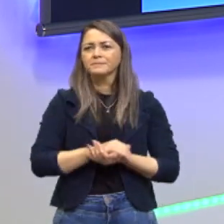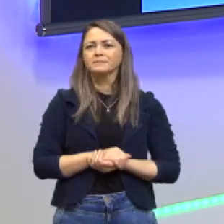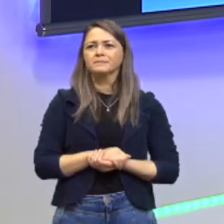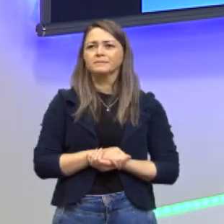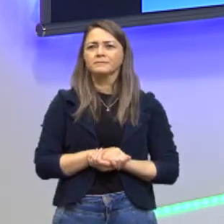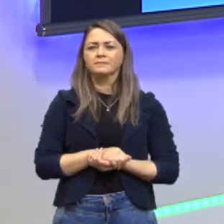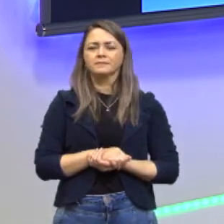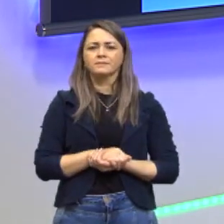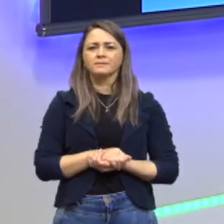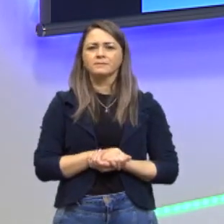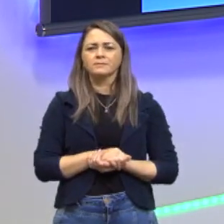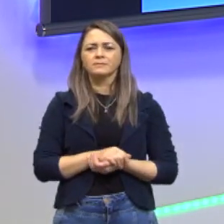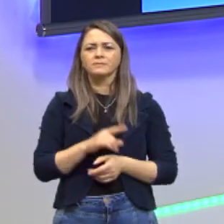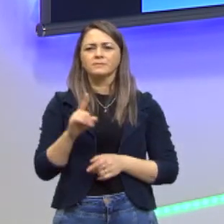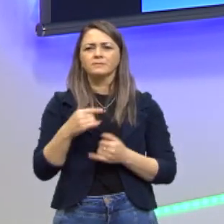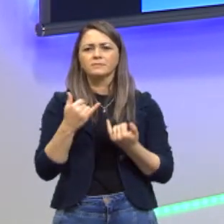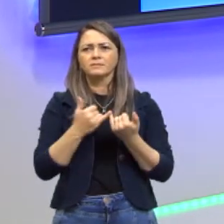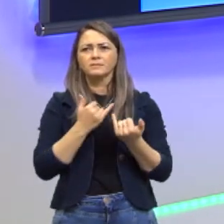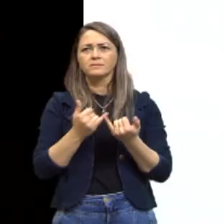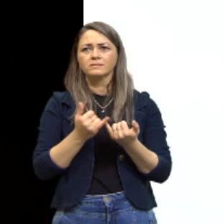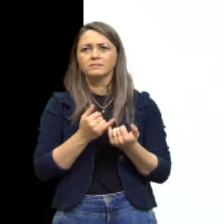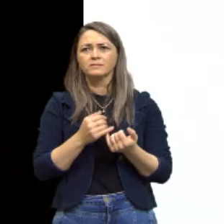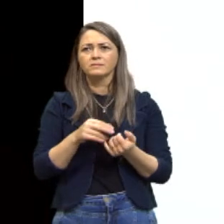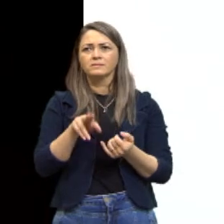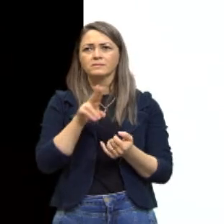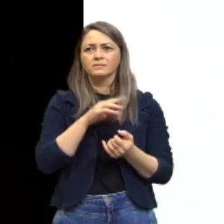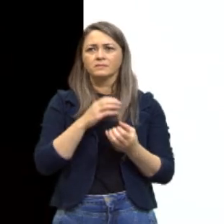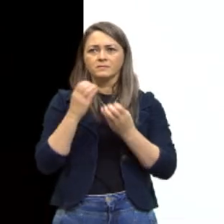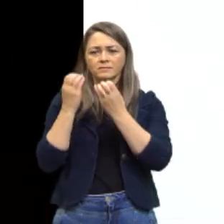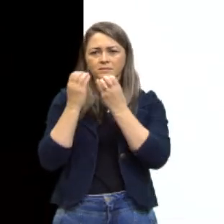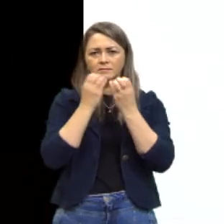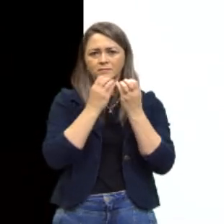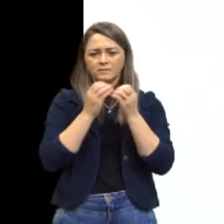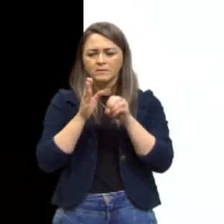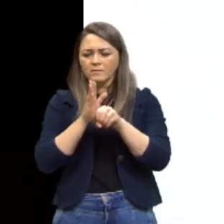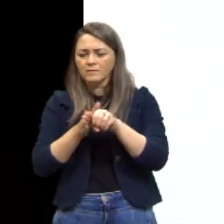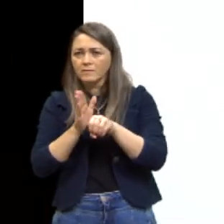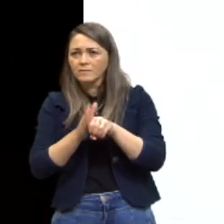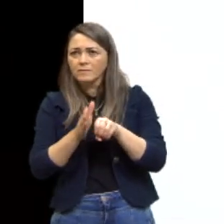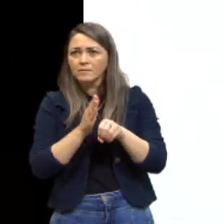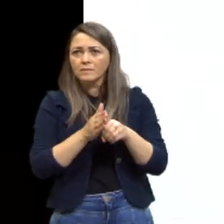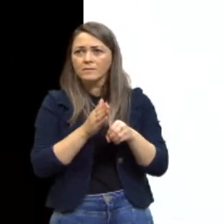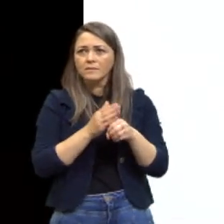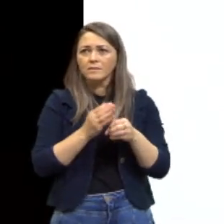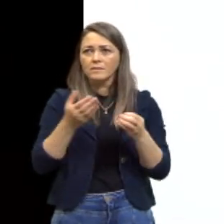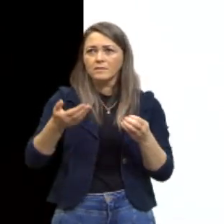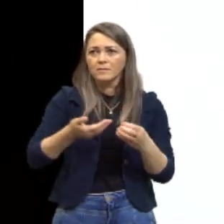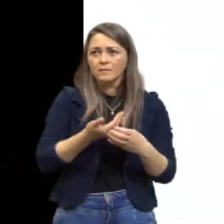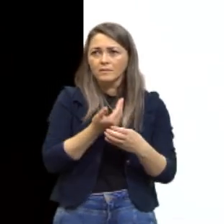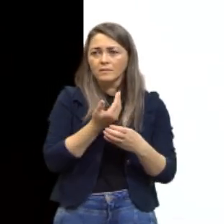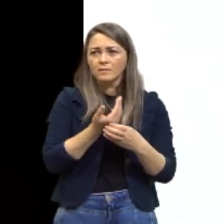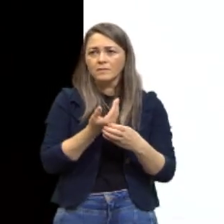Então, alguns exemplos da nossa dieta, né? Milho, batata, melão, berinjela,